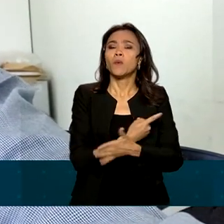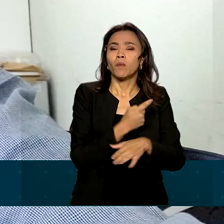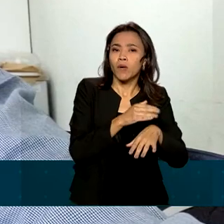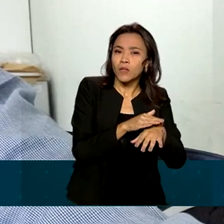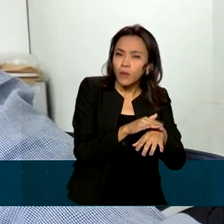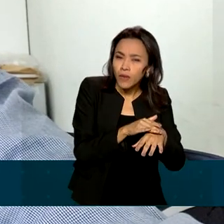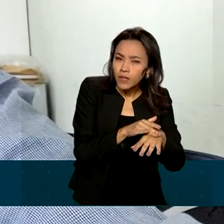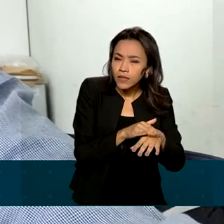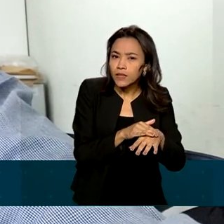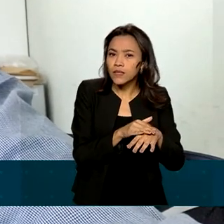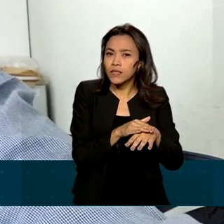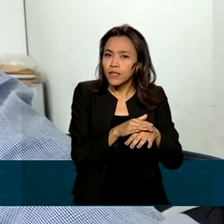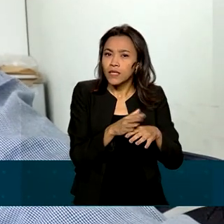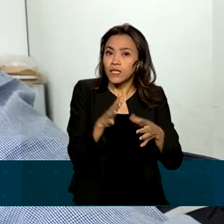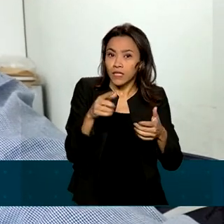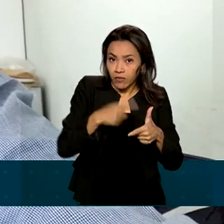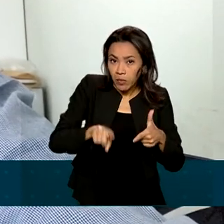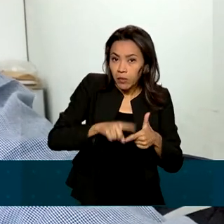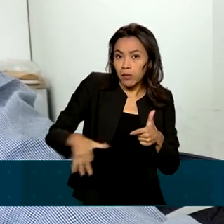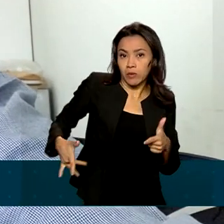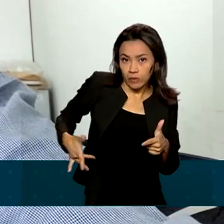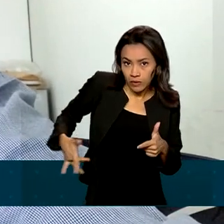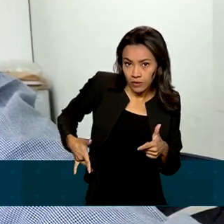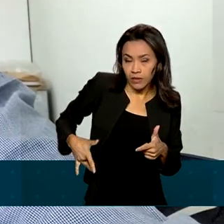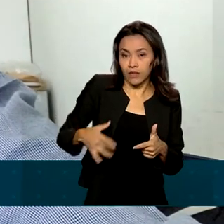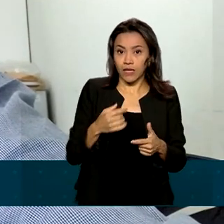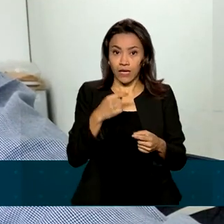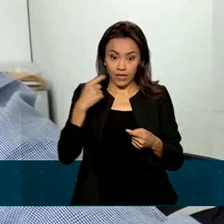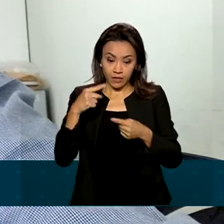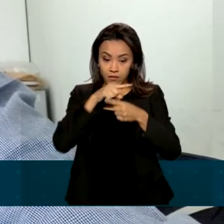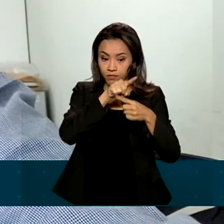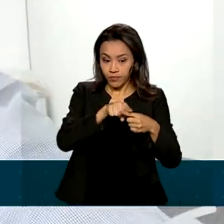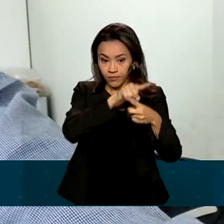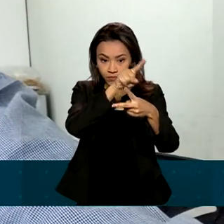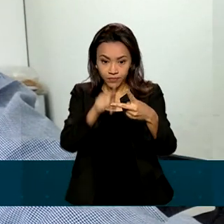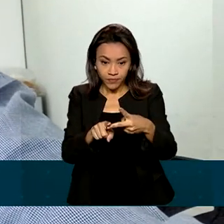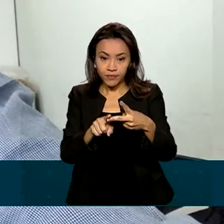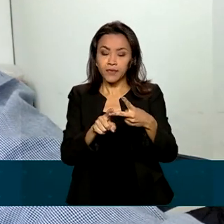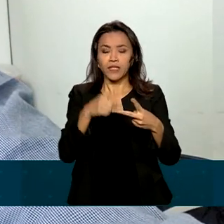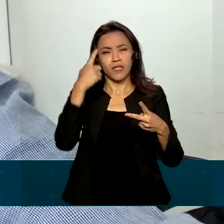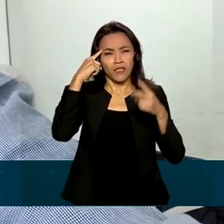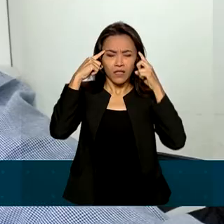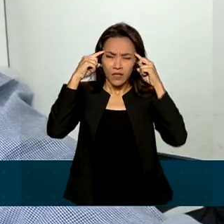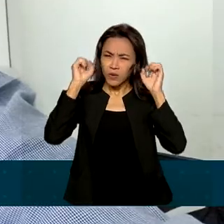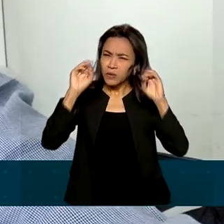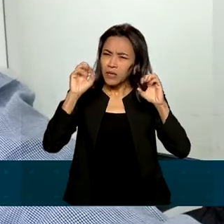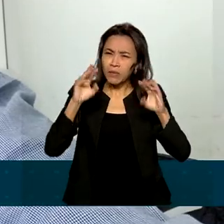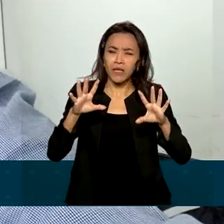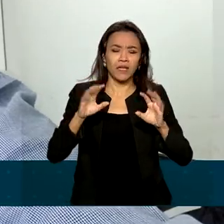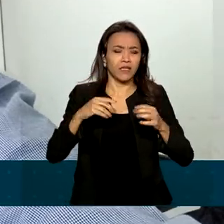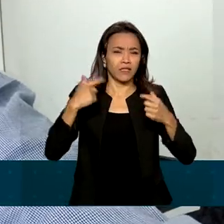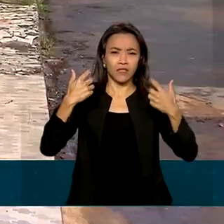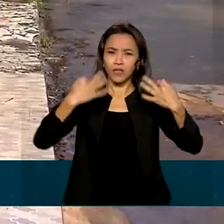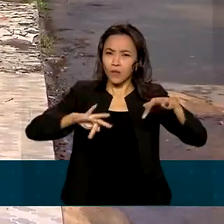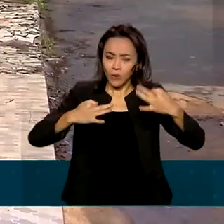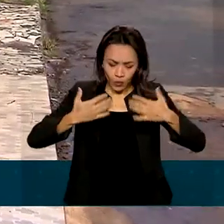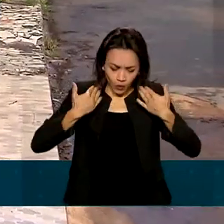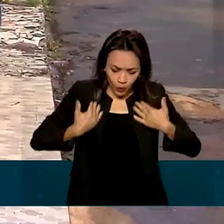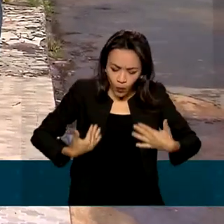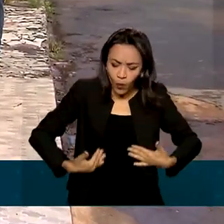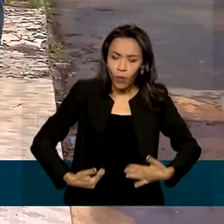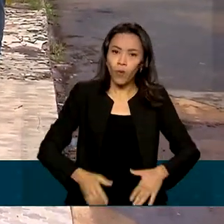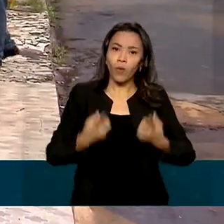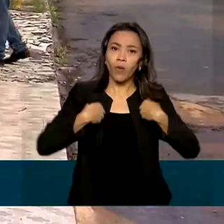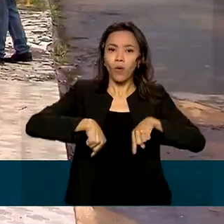afeta os rins. Nas duas oportunidades, os sintomas foram dor de cabeça, dor no corpo, febre. A